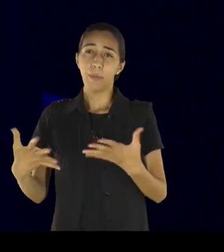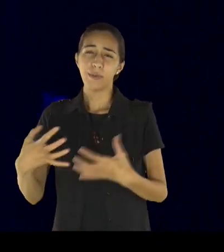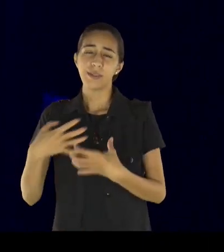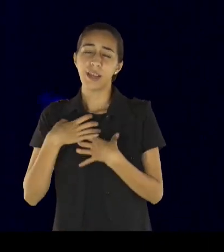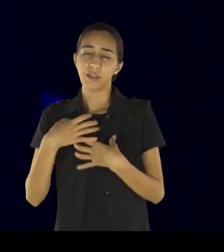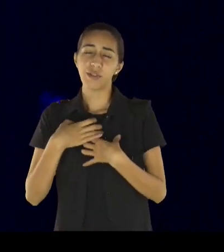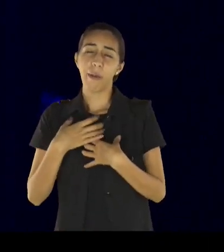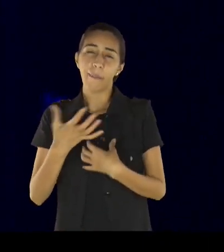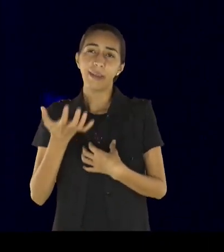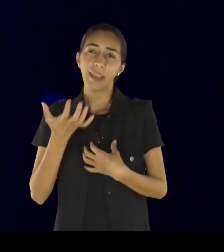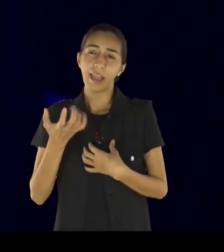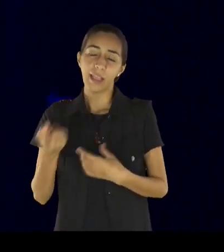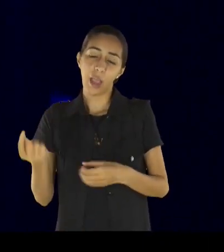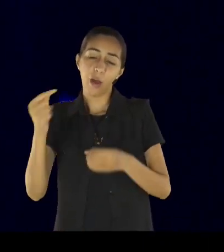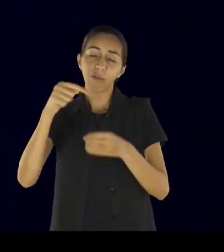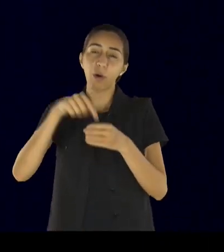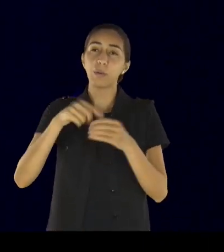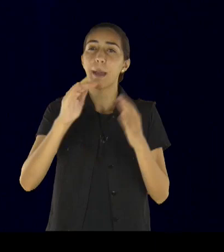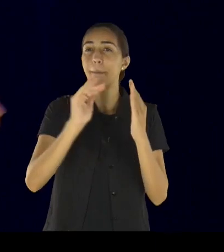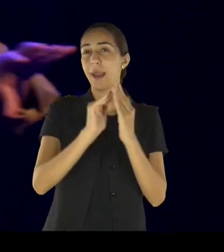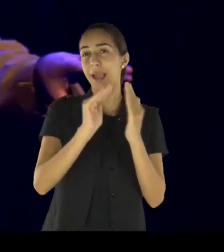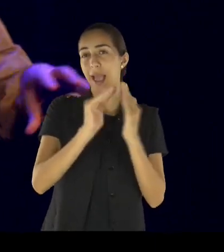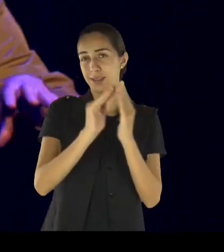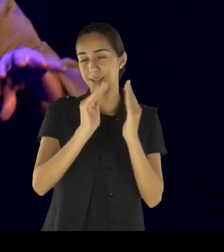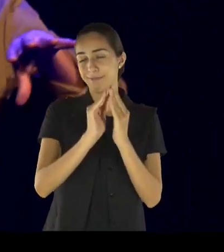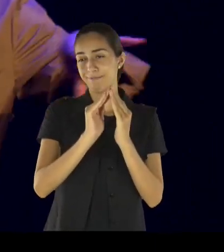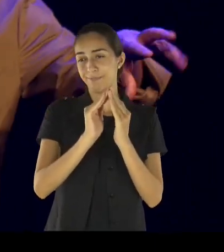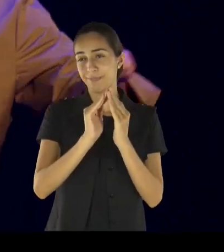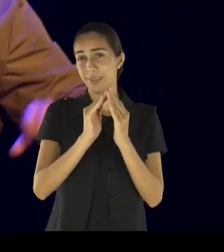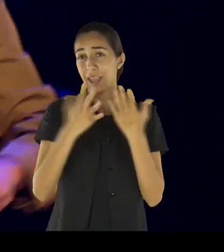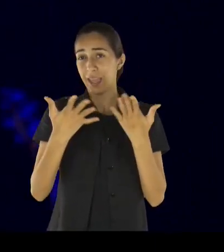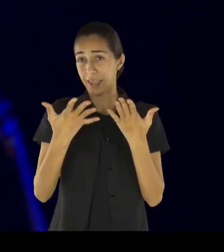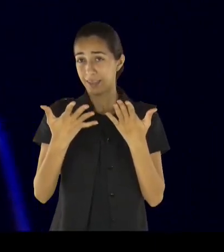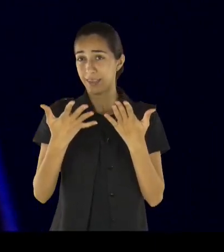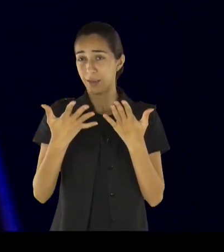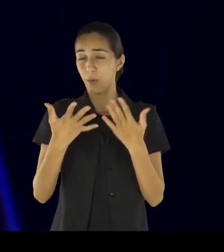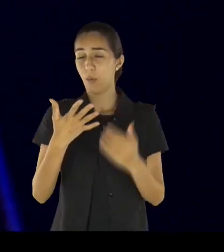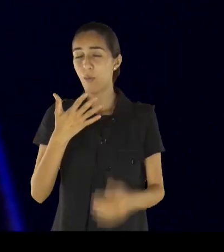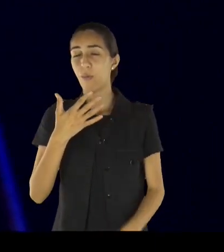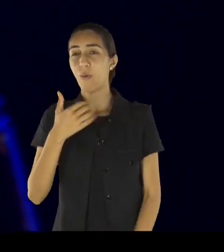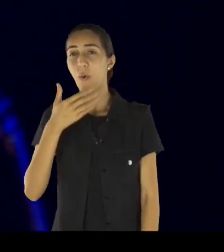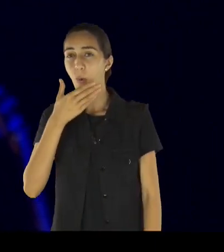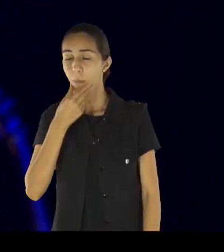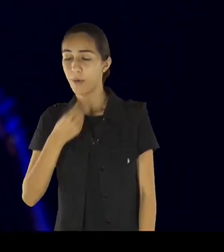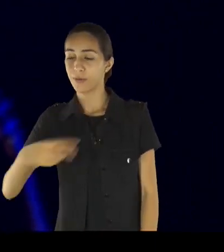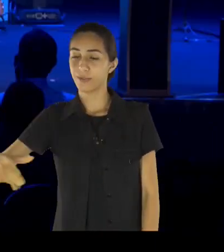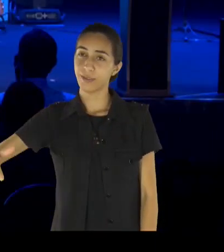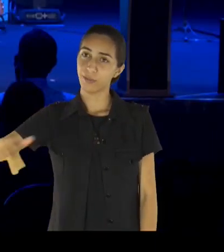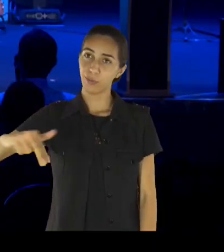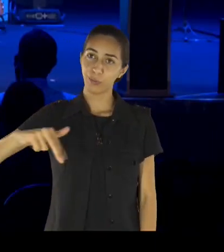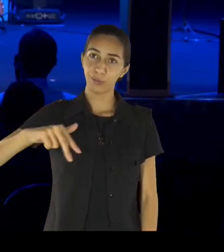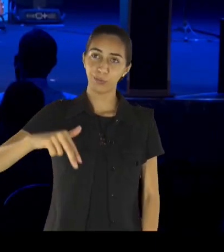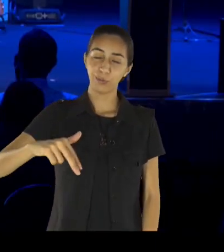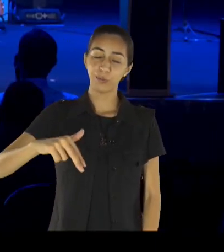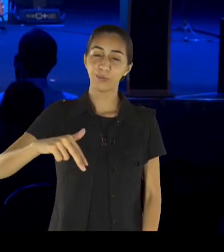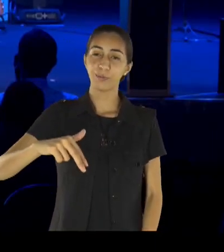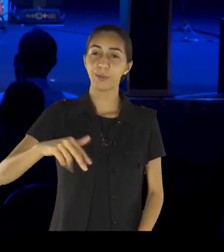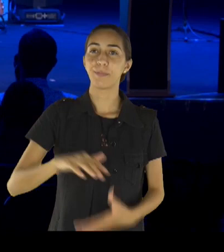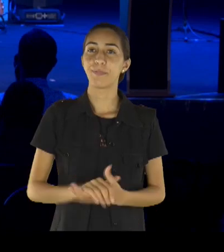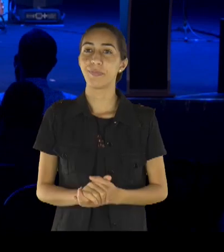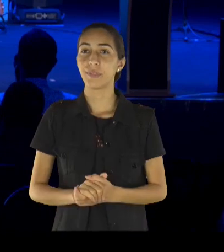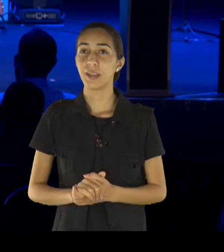que tem um coração ruim, elas querem deixar você mais pilhado ainda, é, seu irmão está aí, seu pai recebeu ele,